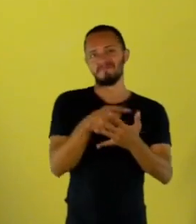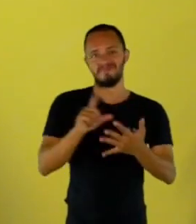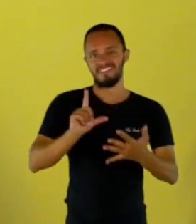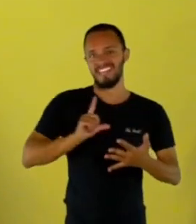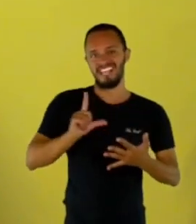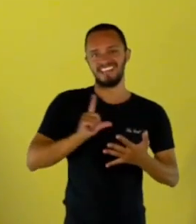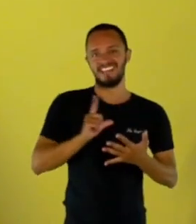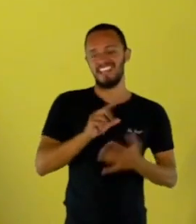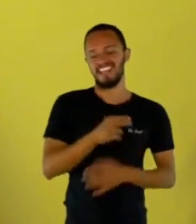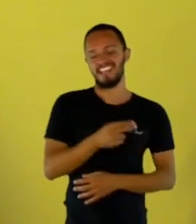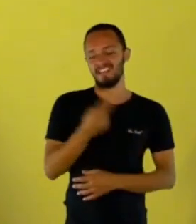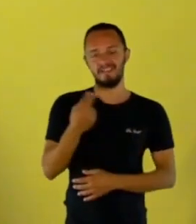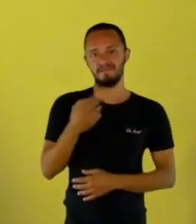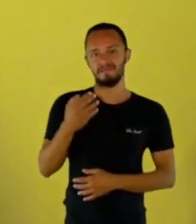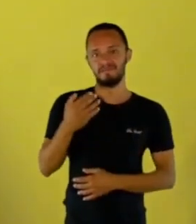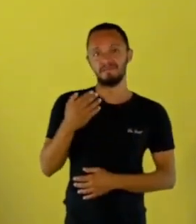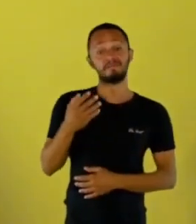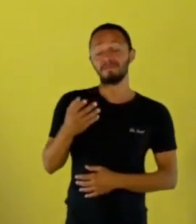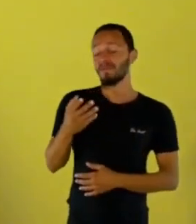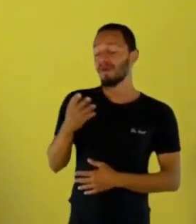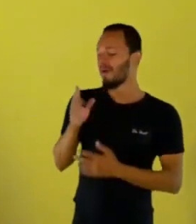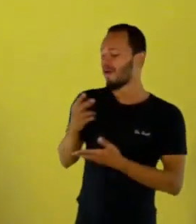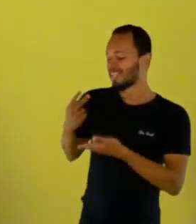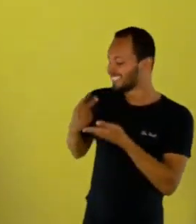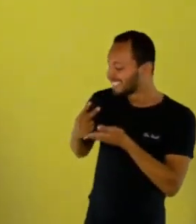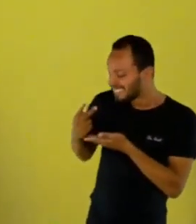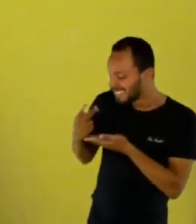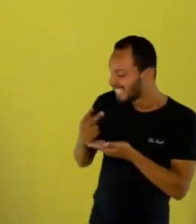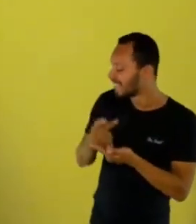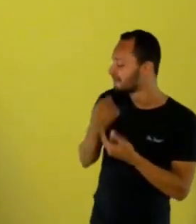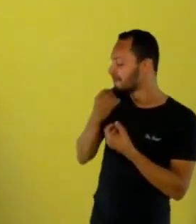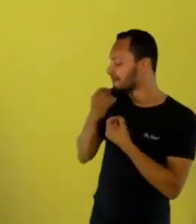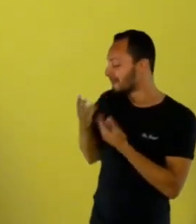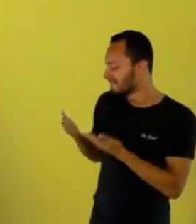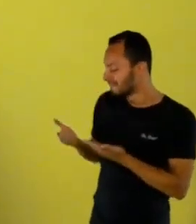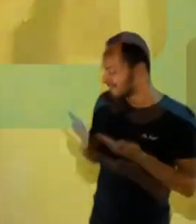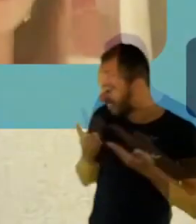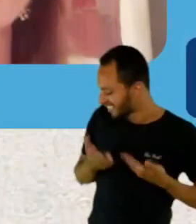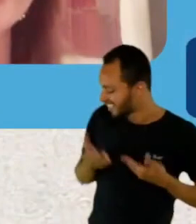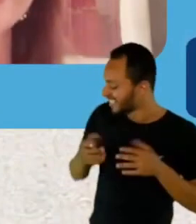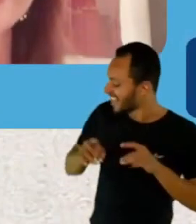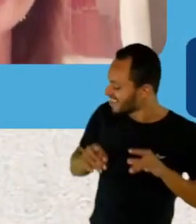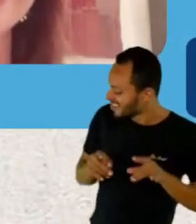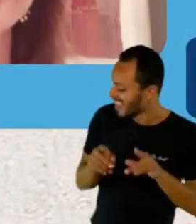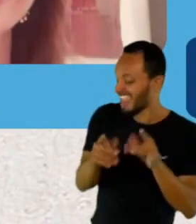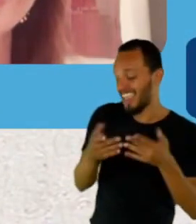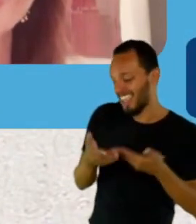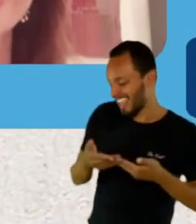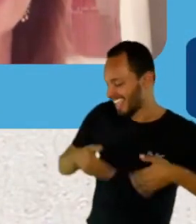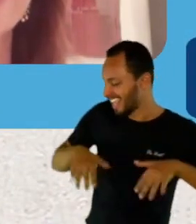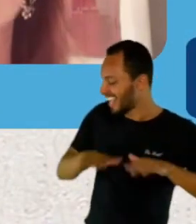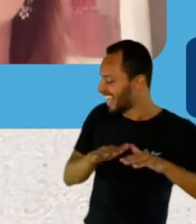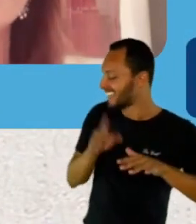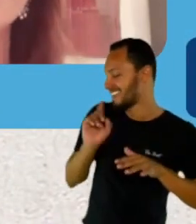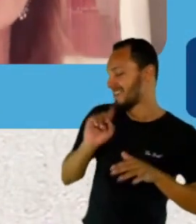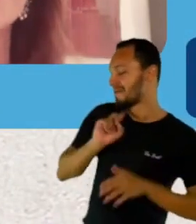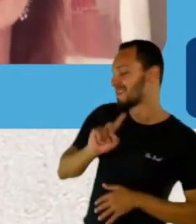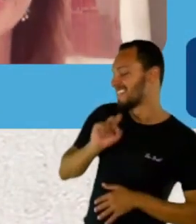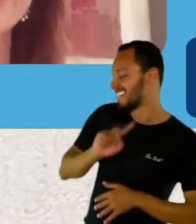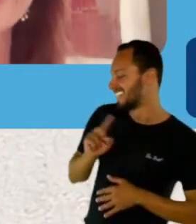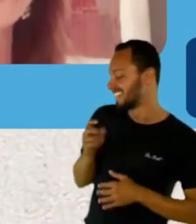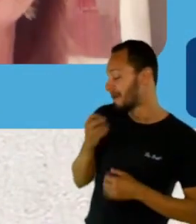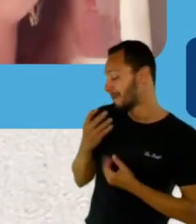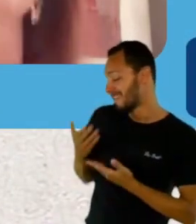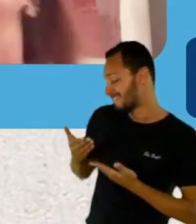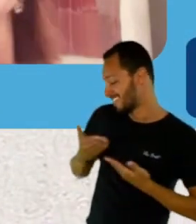bem-vinda à sua terra. A gente te adora. que delícia. Eu também adoro vocês. Até a próxima. o